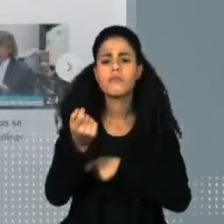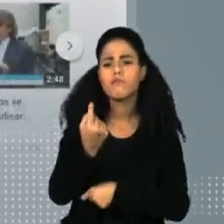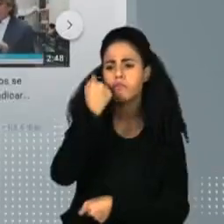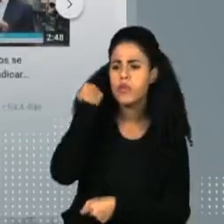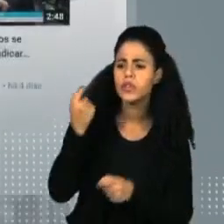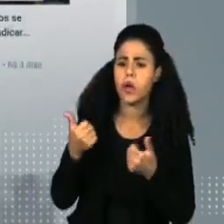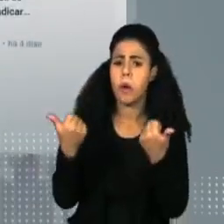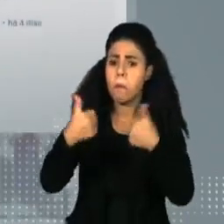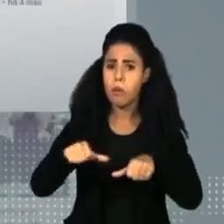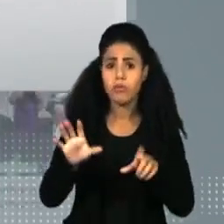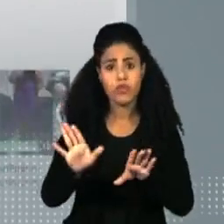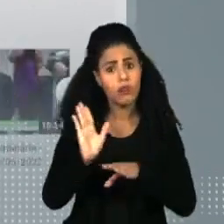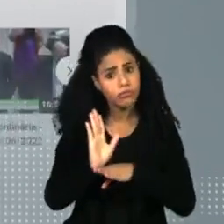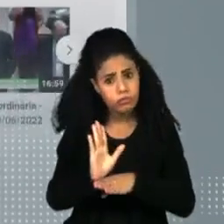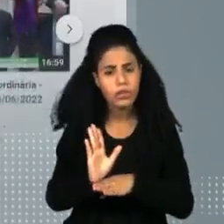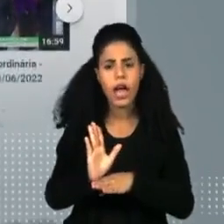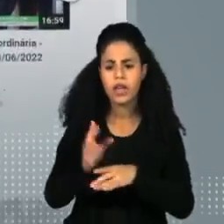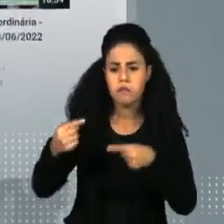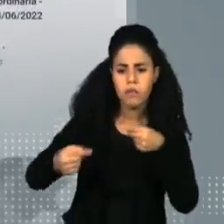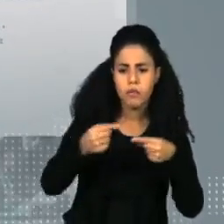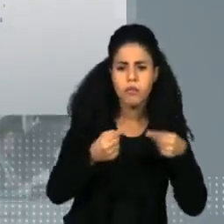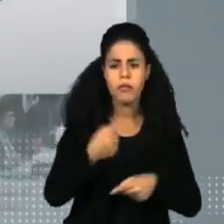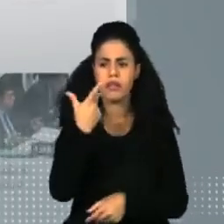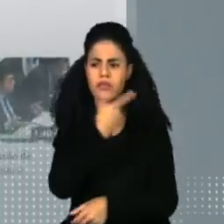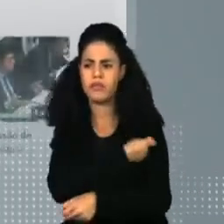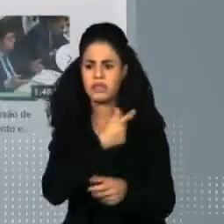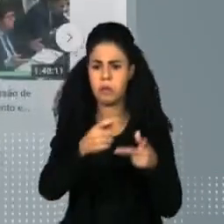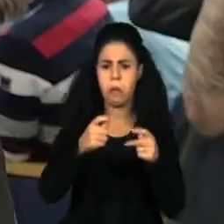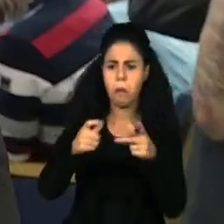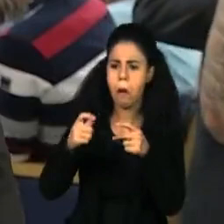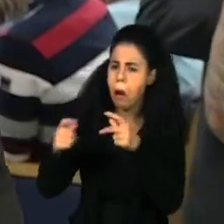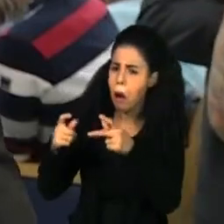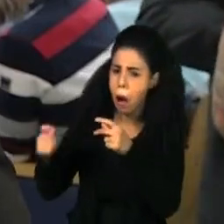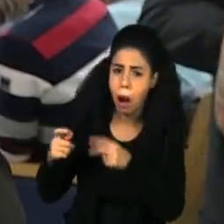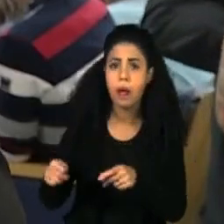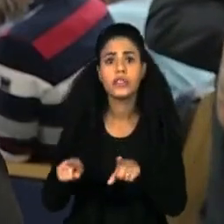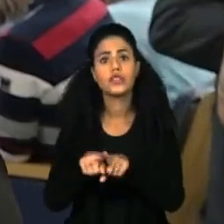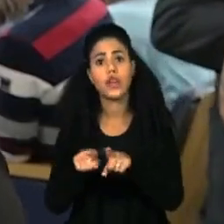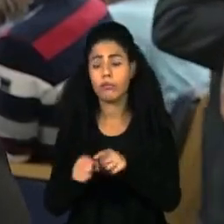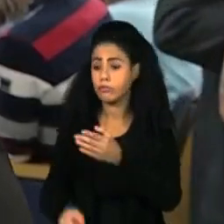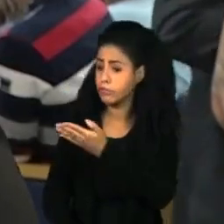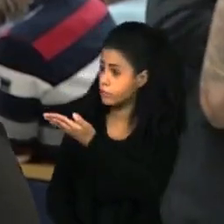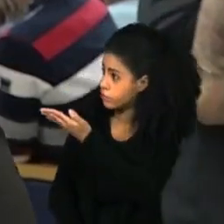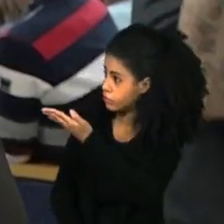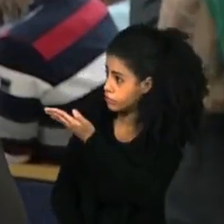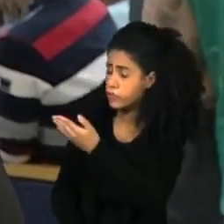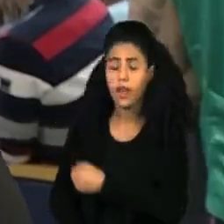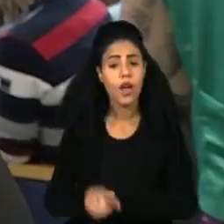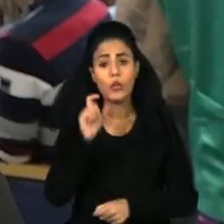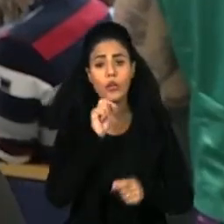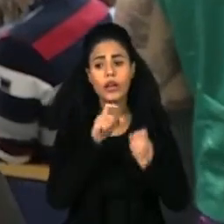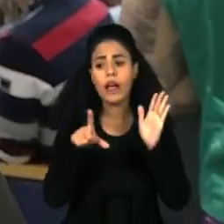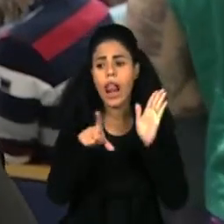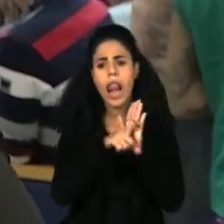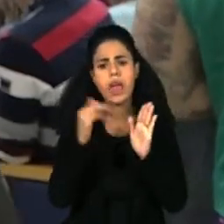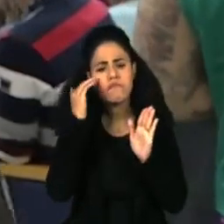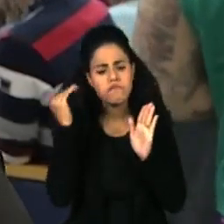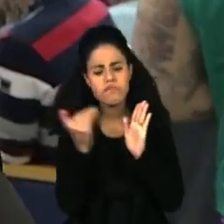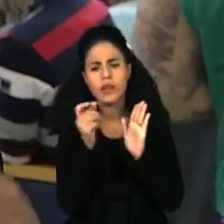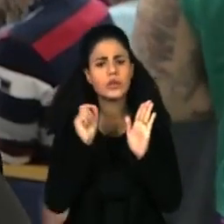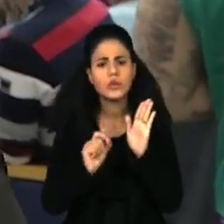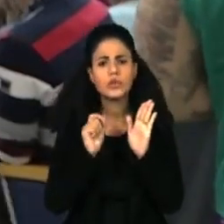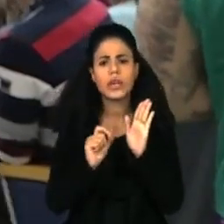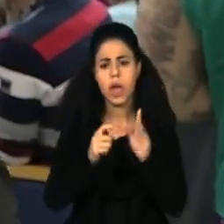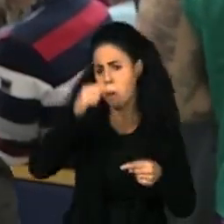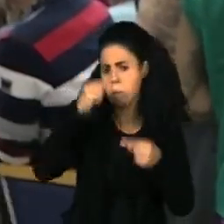promovido pelo parlamentar sobre vacinação compulsória. Douglas Garcia é coautor de uma lei que tentava proibir a exigência